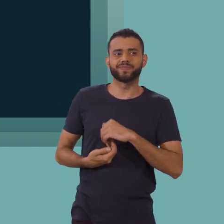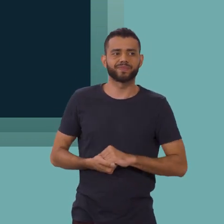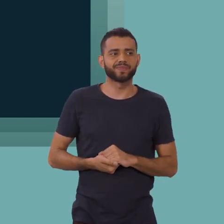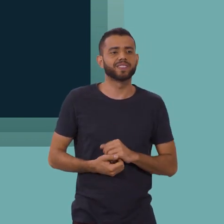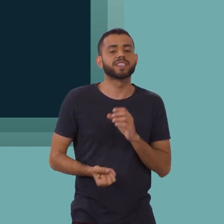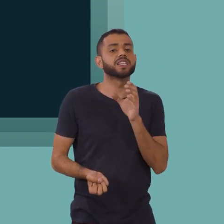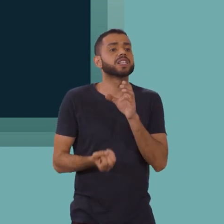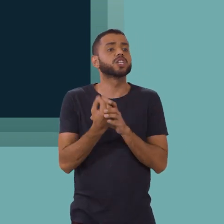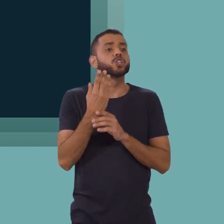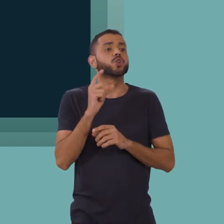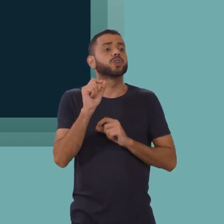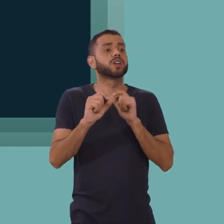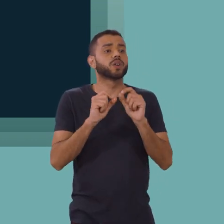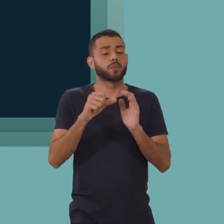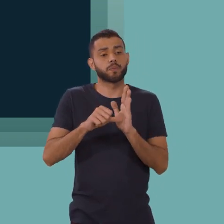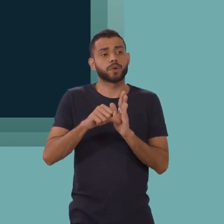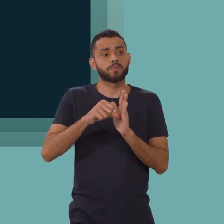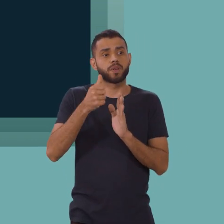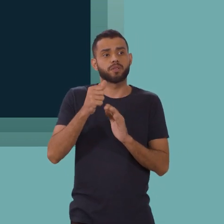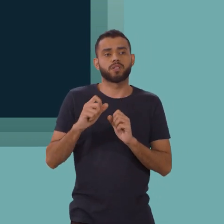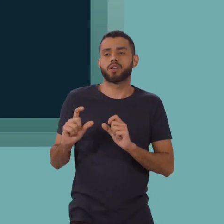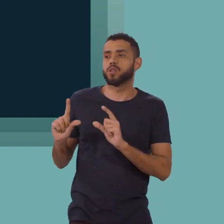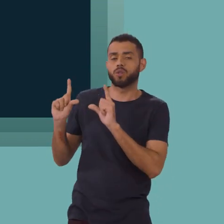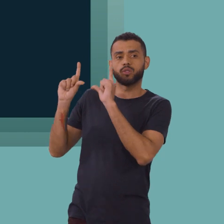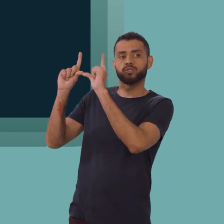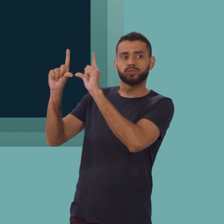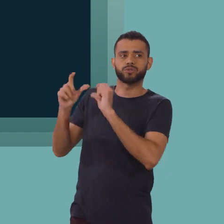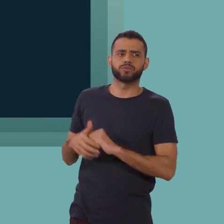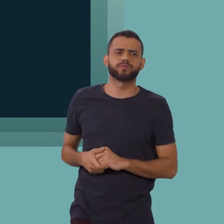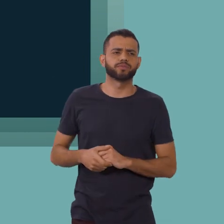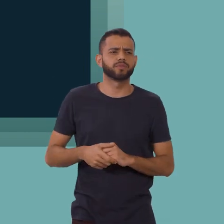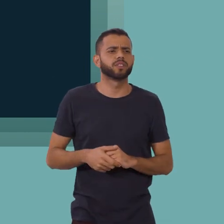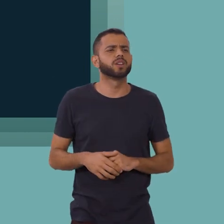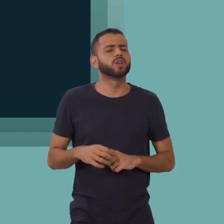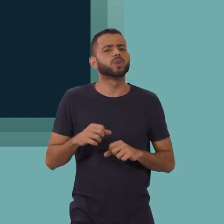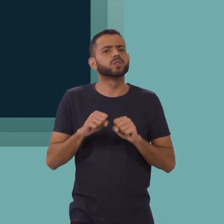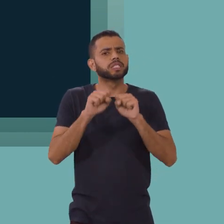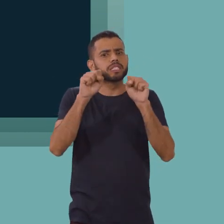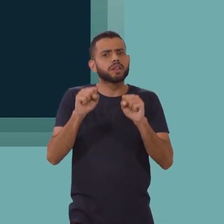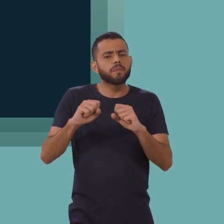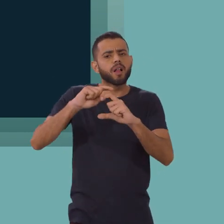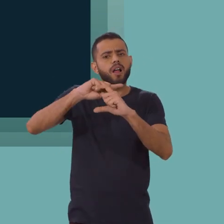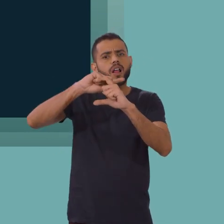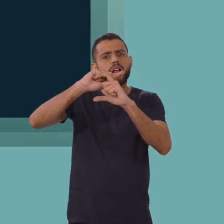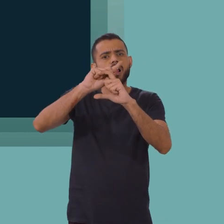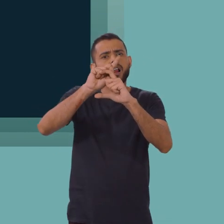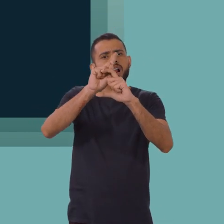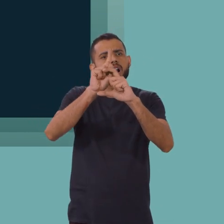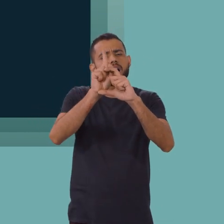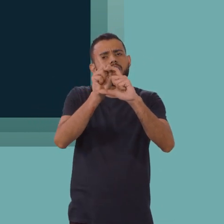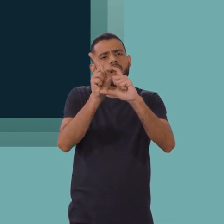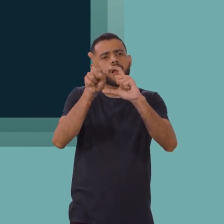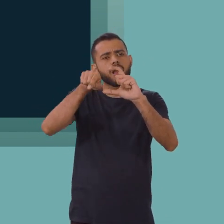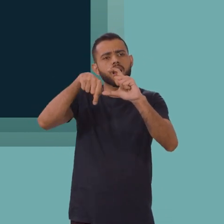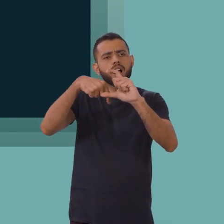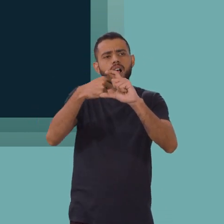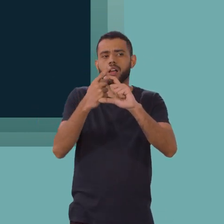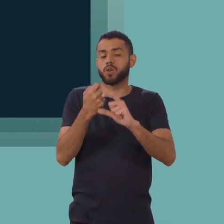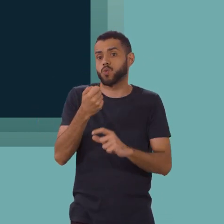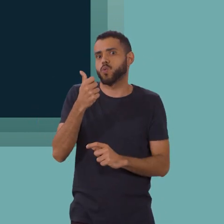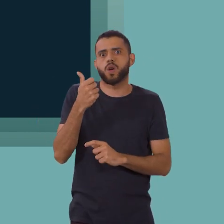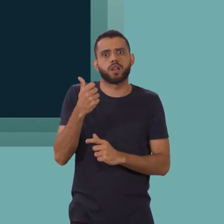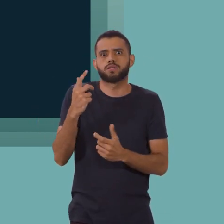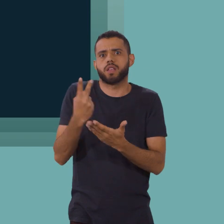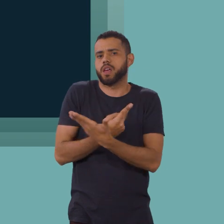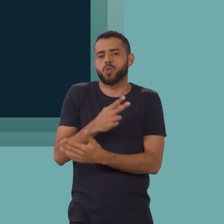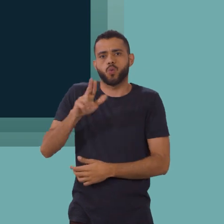criou o primeiro relógio de pêndulo, com um sistema de hastes e engrenagens que quase nunca errava! Agora